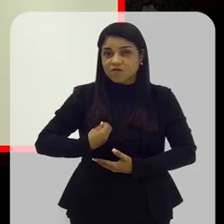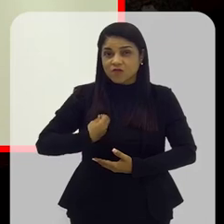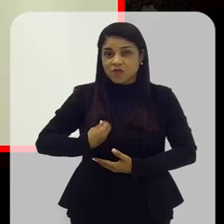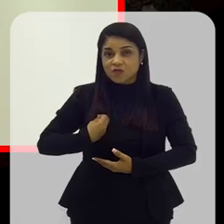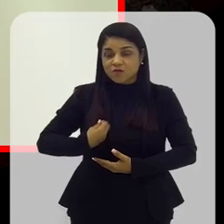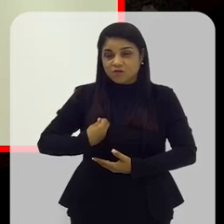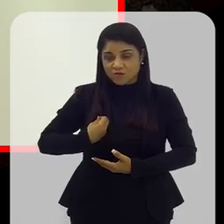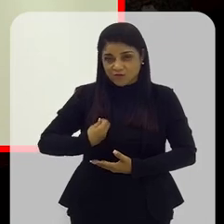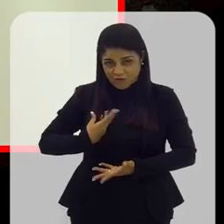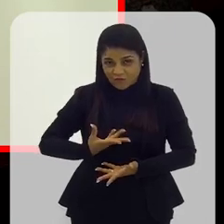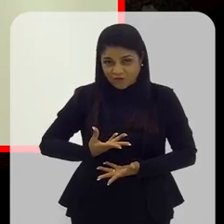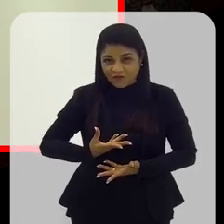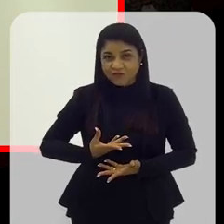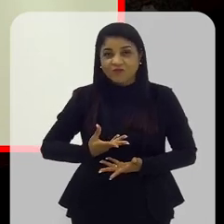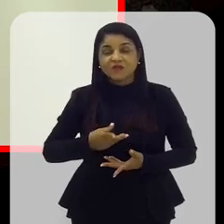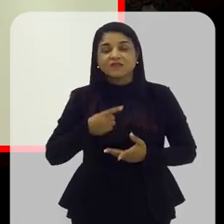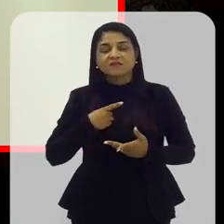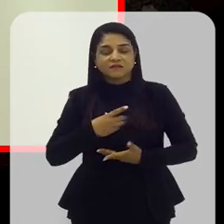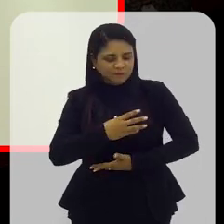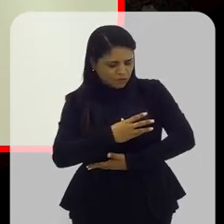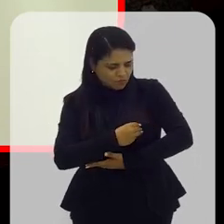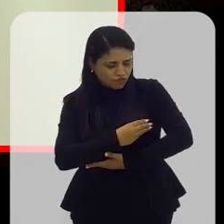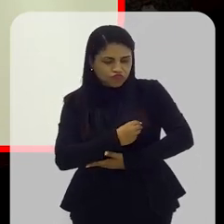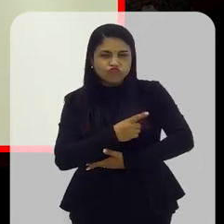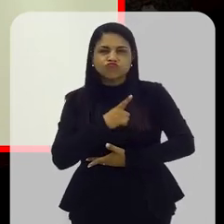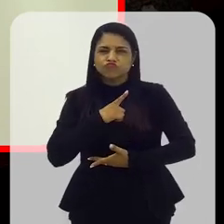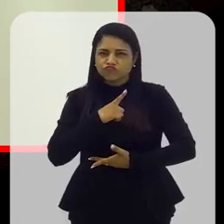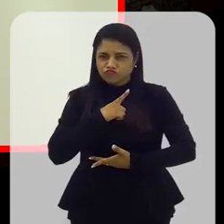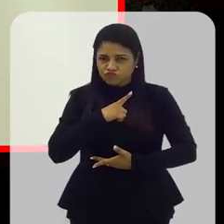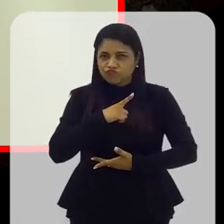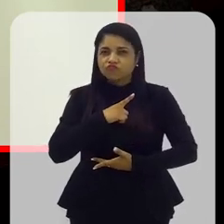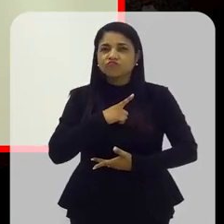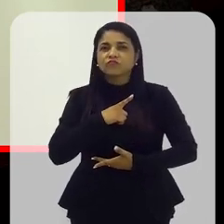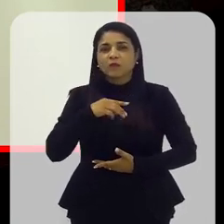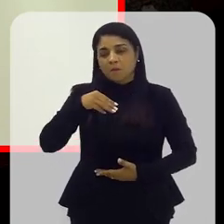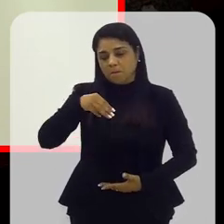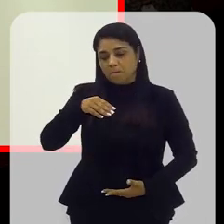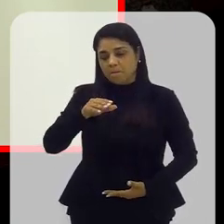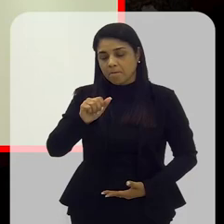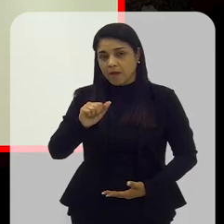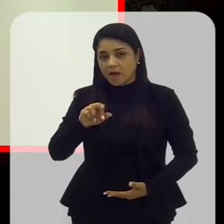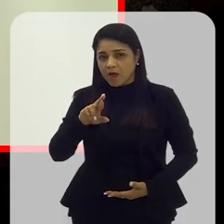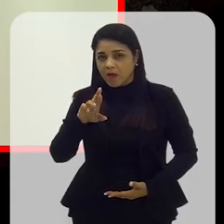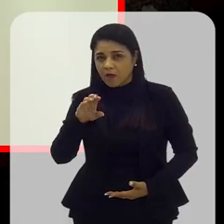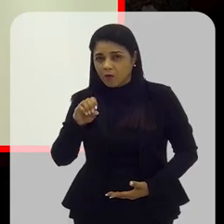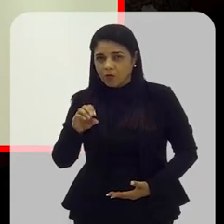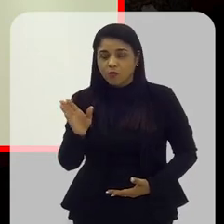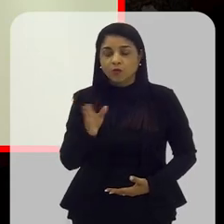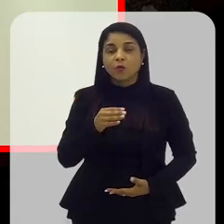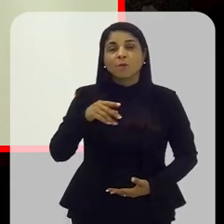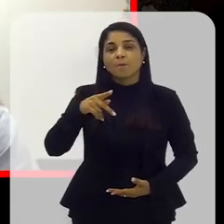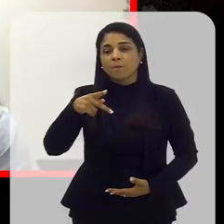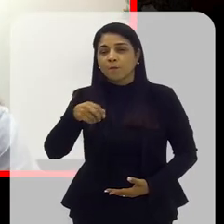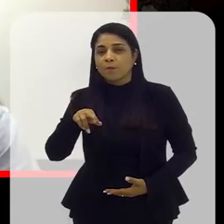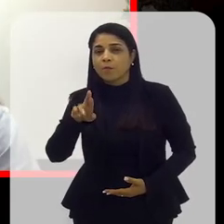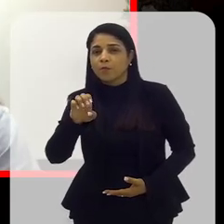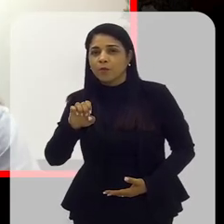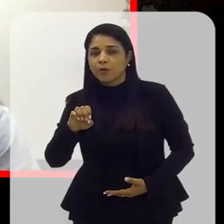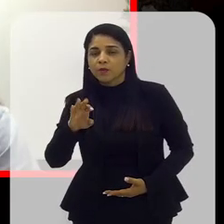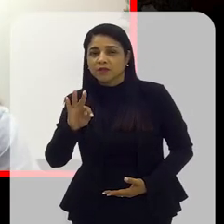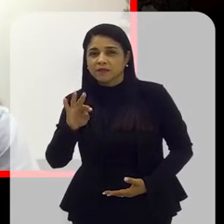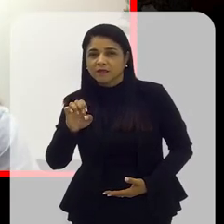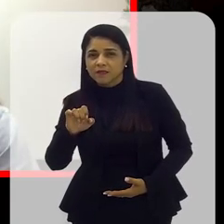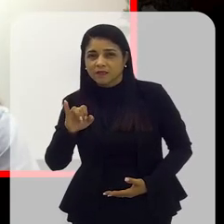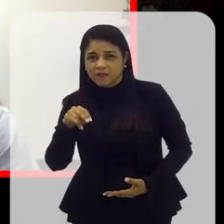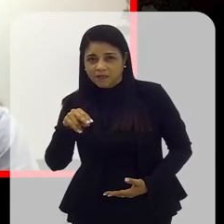e dinâmico. O leite materno tem as quantidades exatas de macronutrientes, carboidratos, proteínas